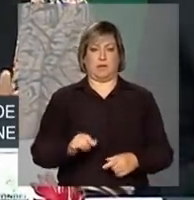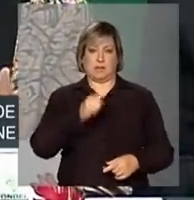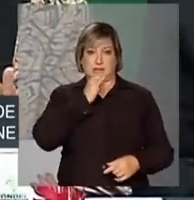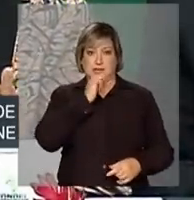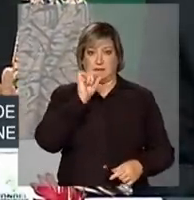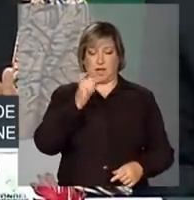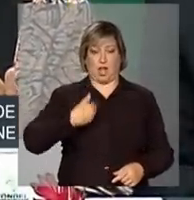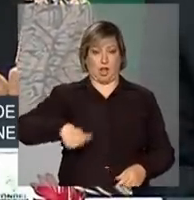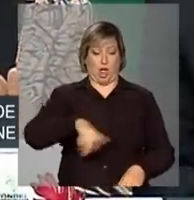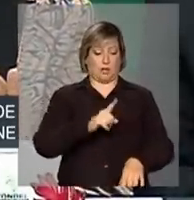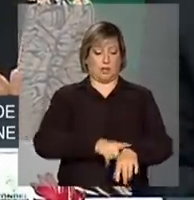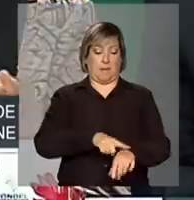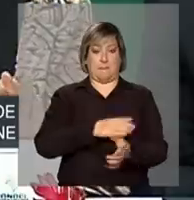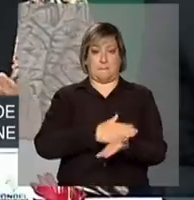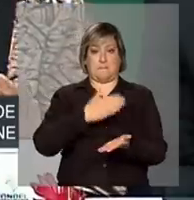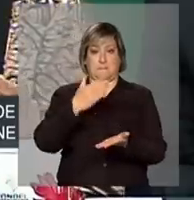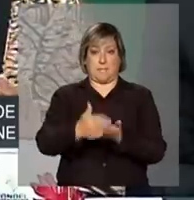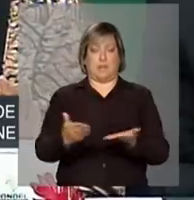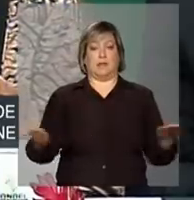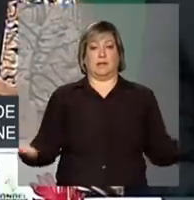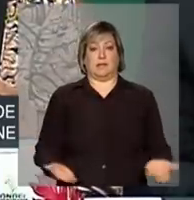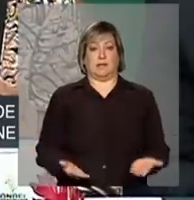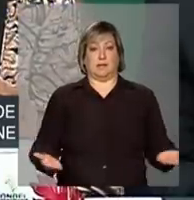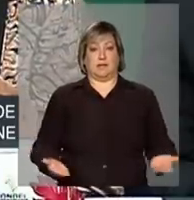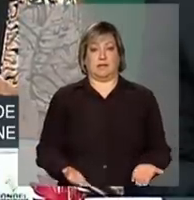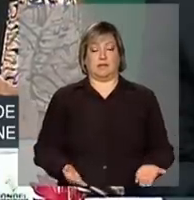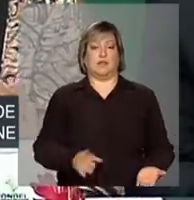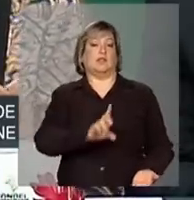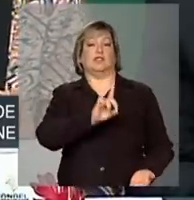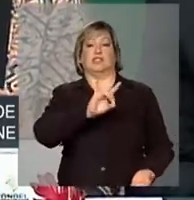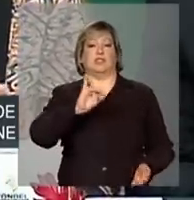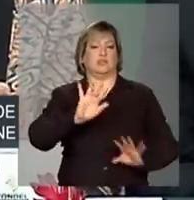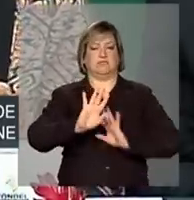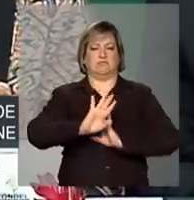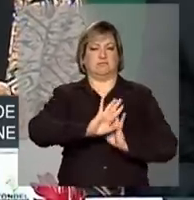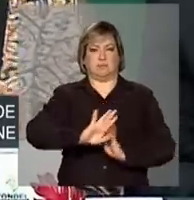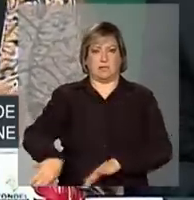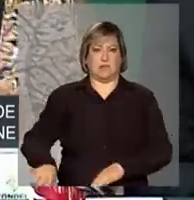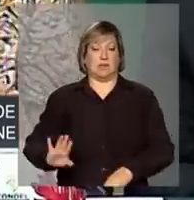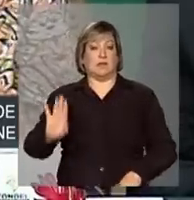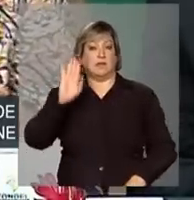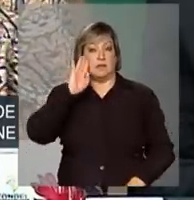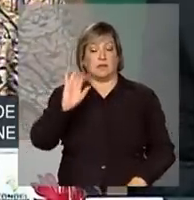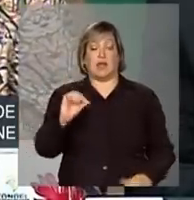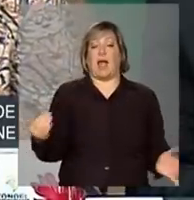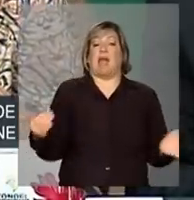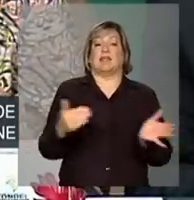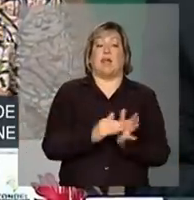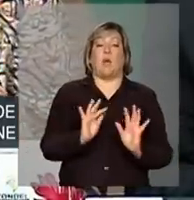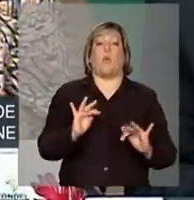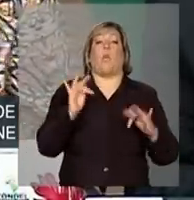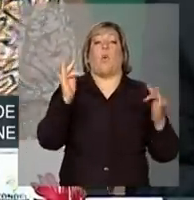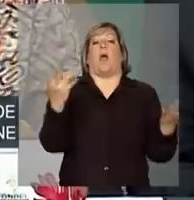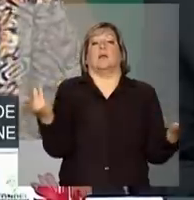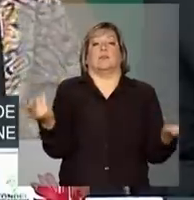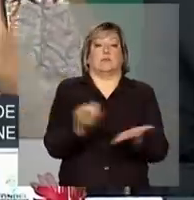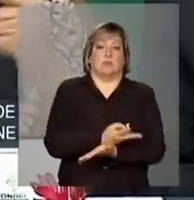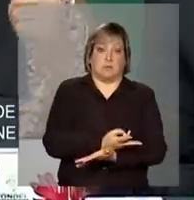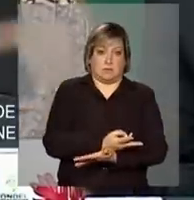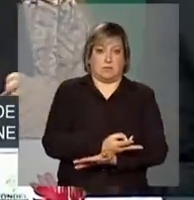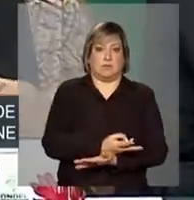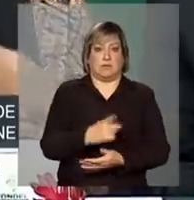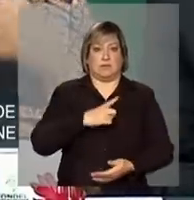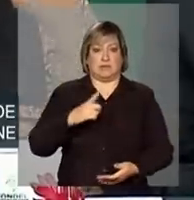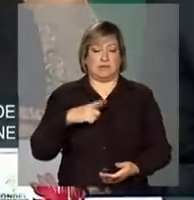prazo agora deixou de ser datado para ser até quando houver estiagem. E nós vamos